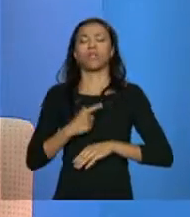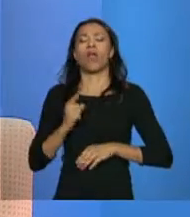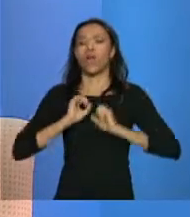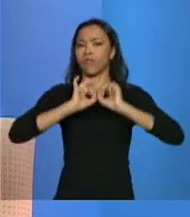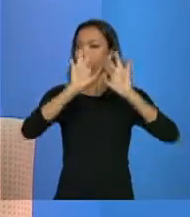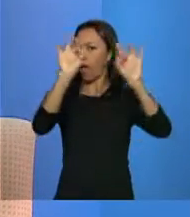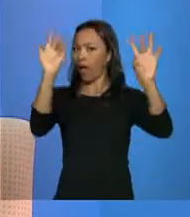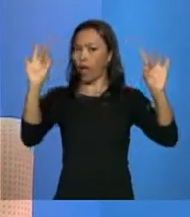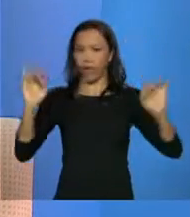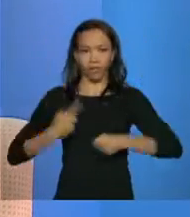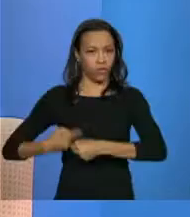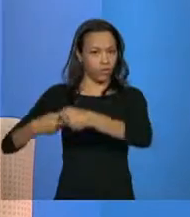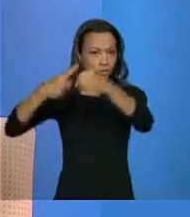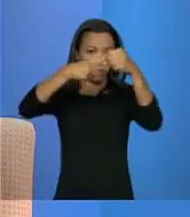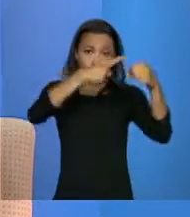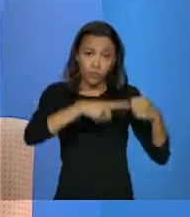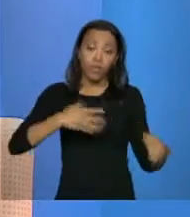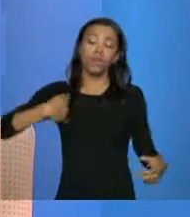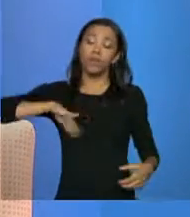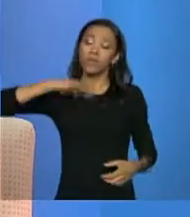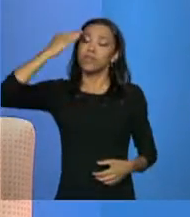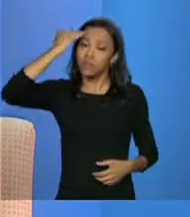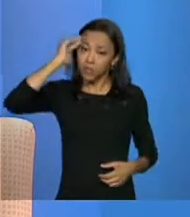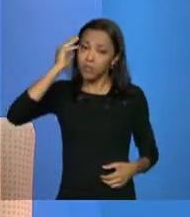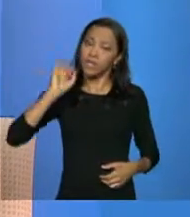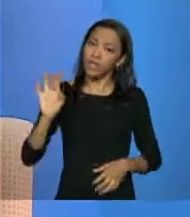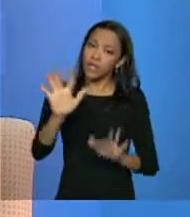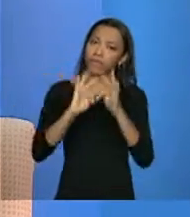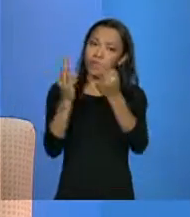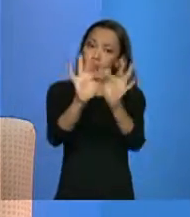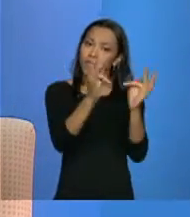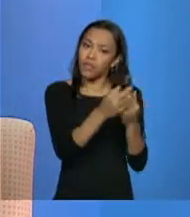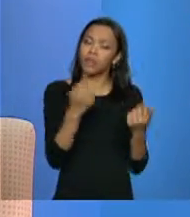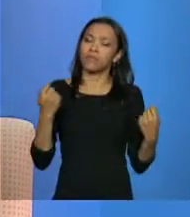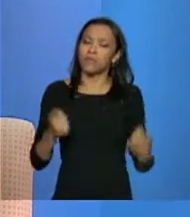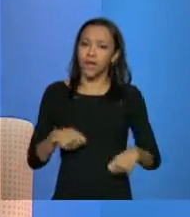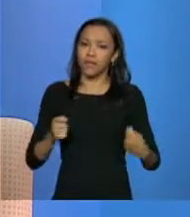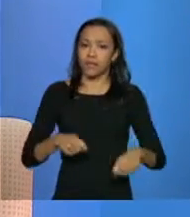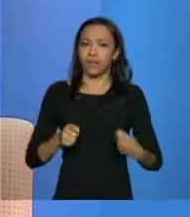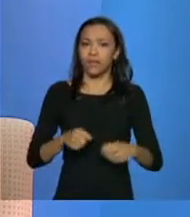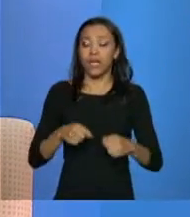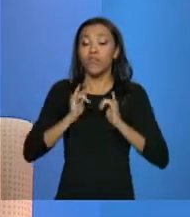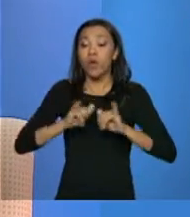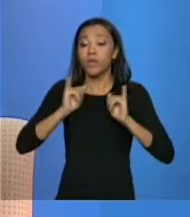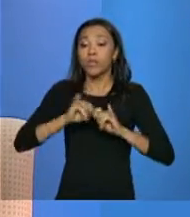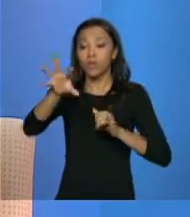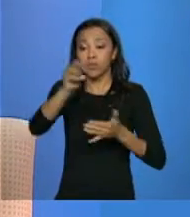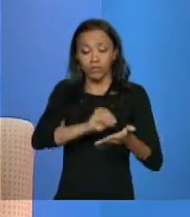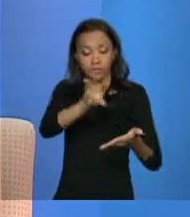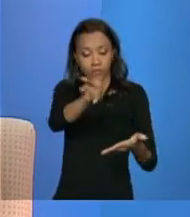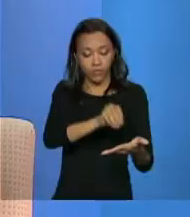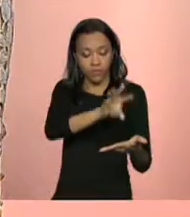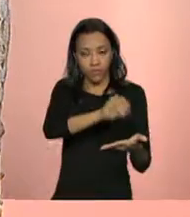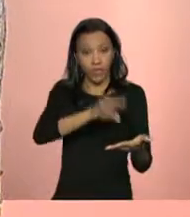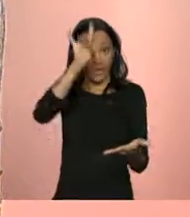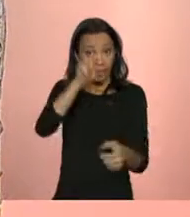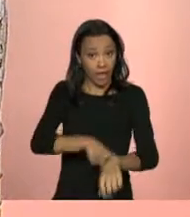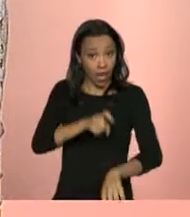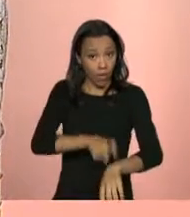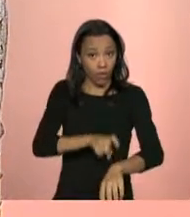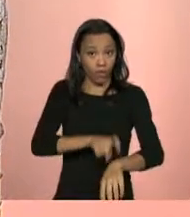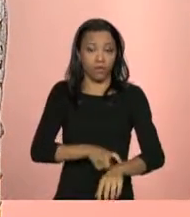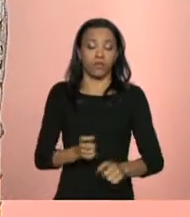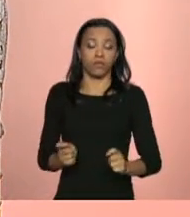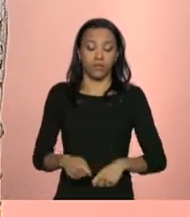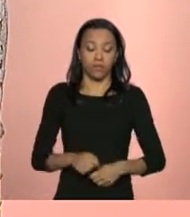poder e com esse entendimento das famílias na ponta para ele poder fazer essa qualificação na hora do cadastramento e da atualização cadastral. Joana, continuando com